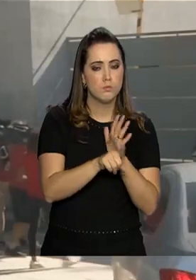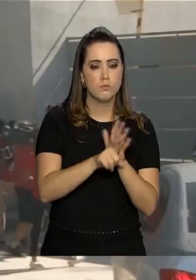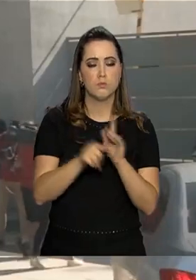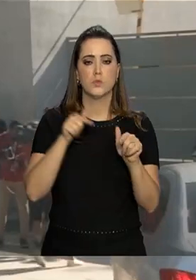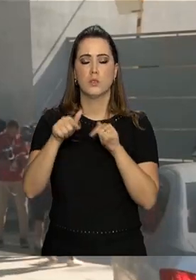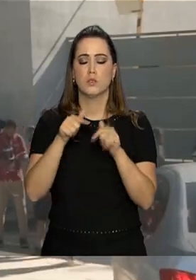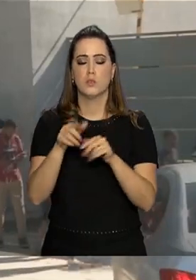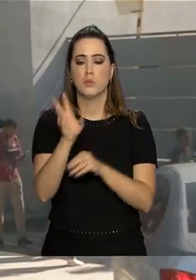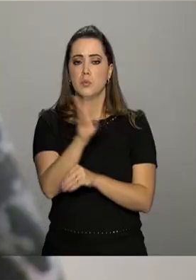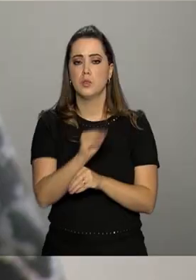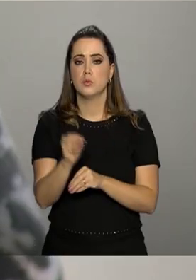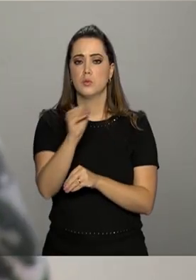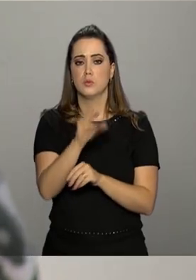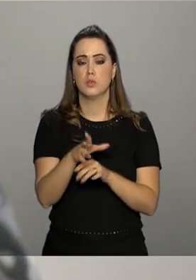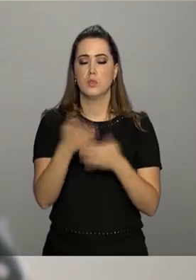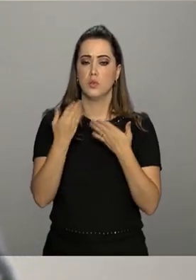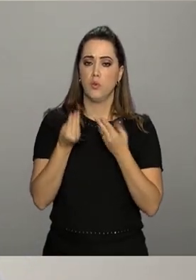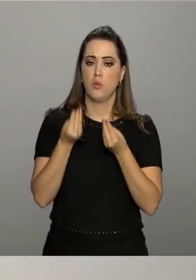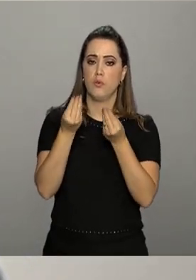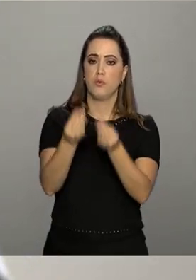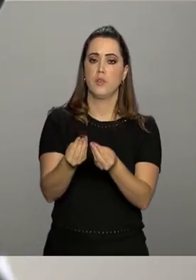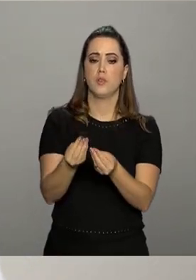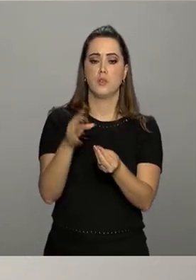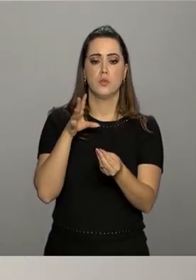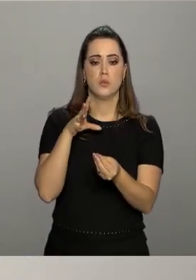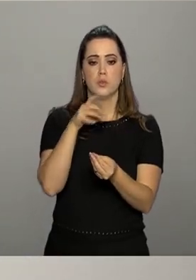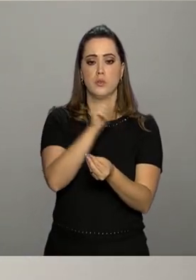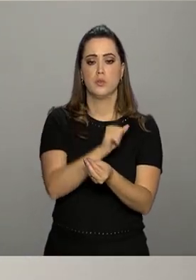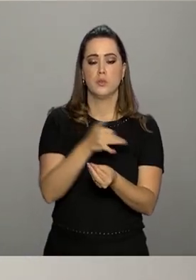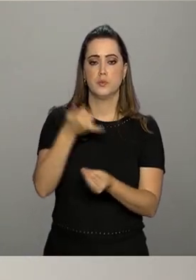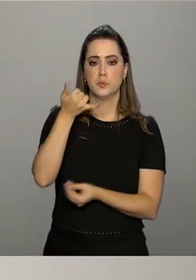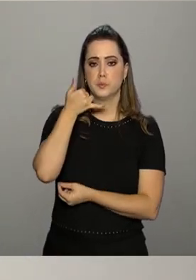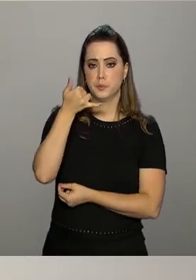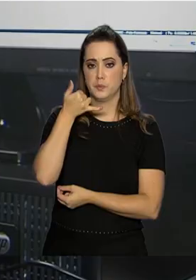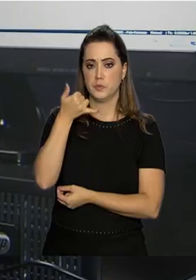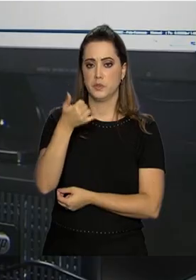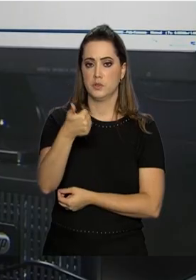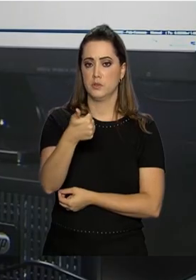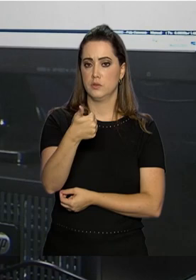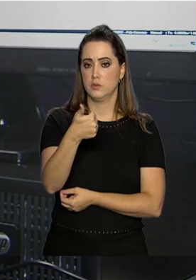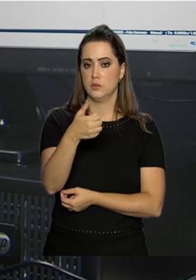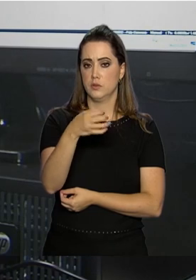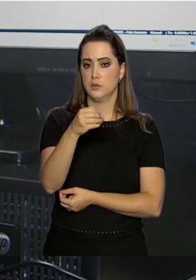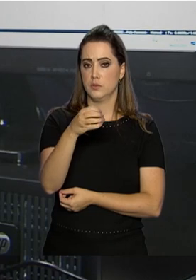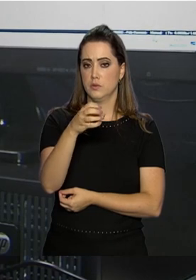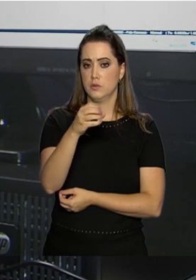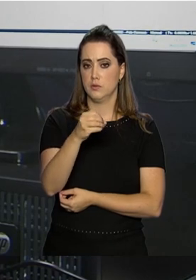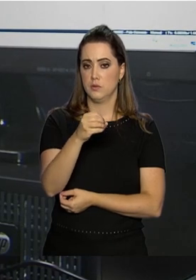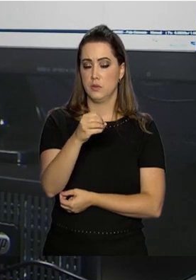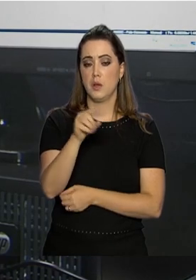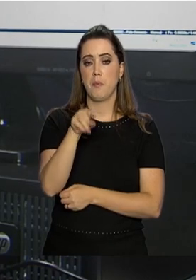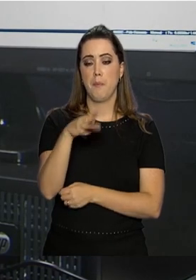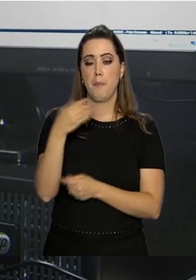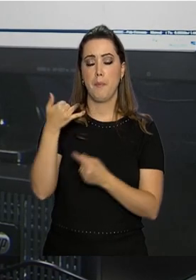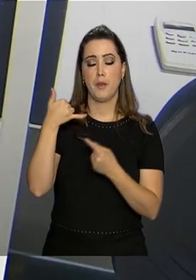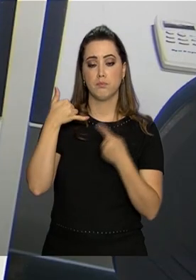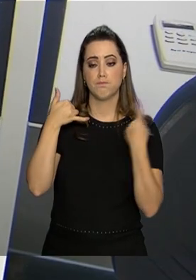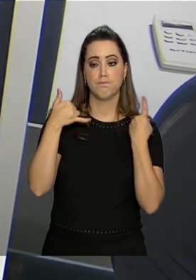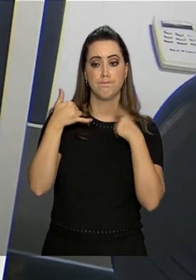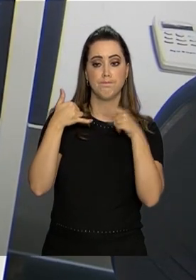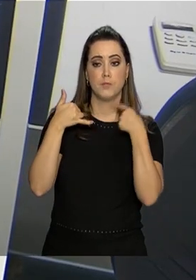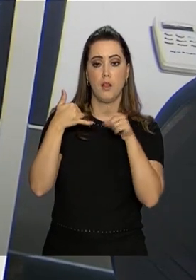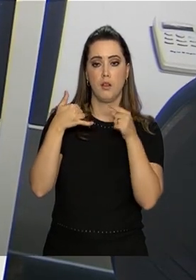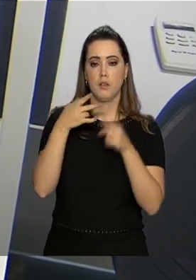medidas de reparação, disponibilizou imediatamente um canal específico no Disque 100 para denúncias